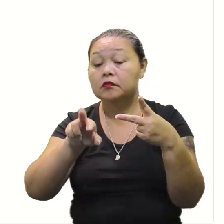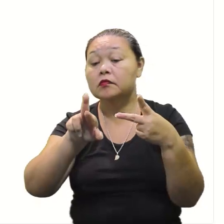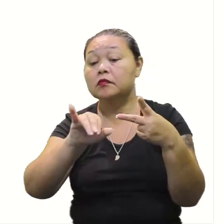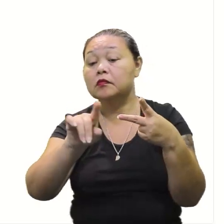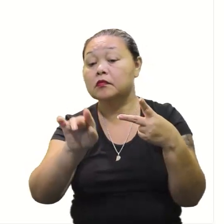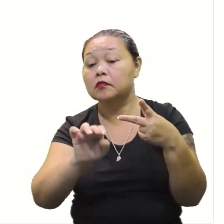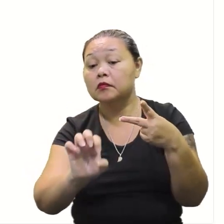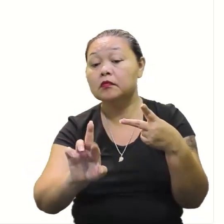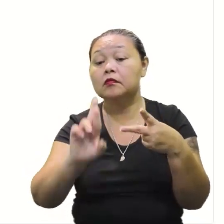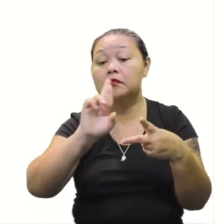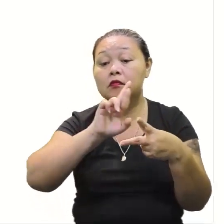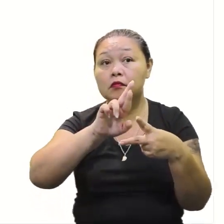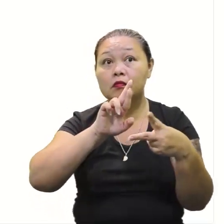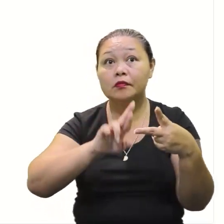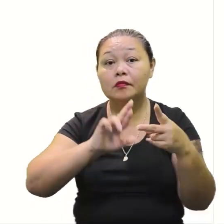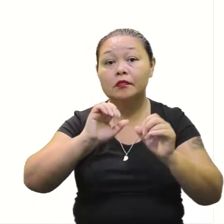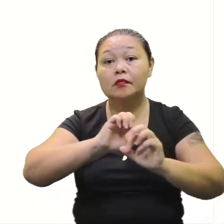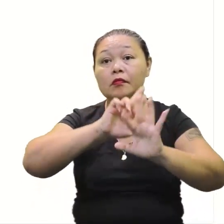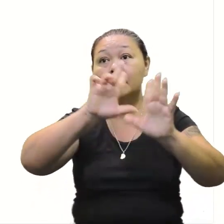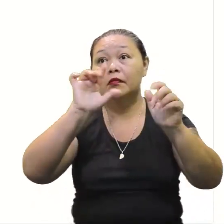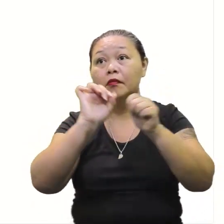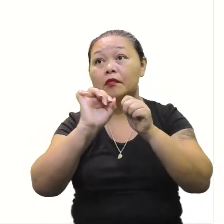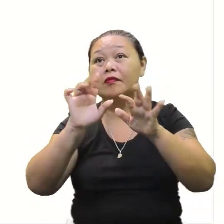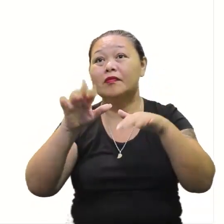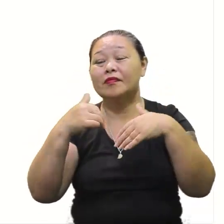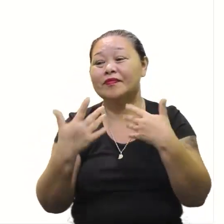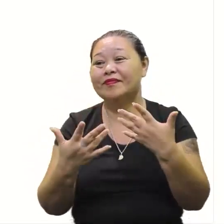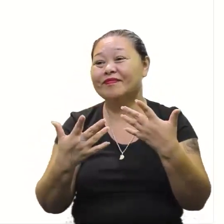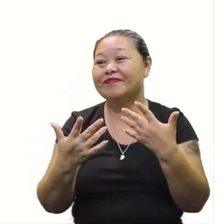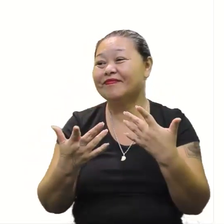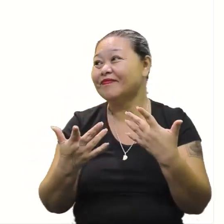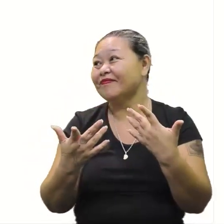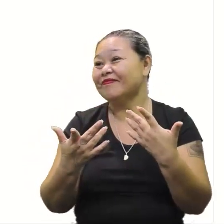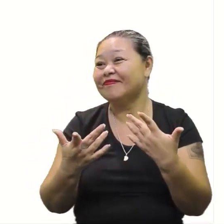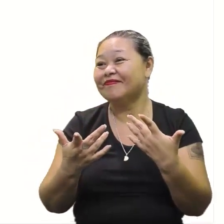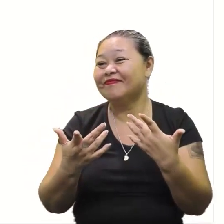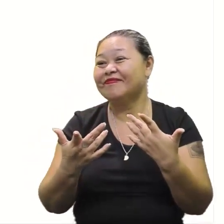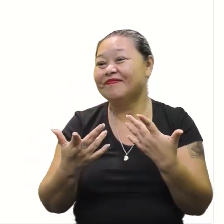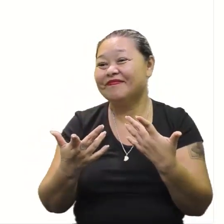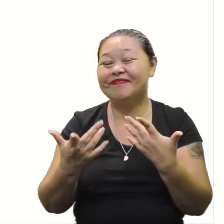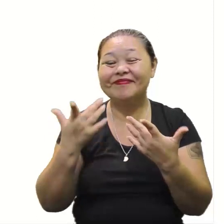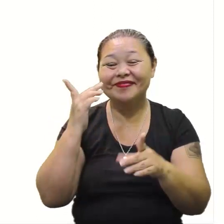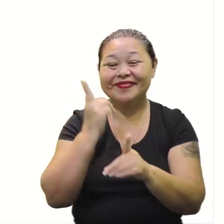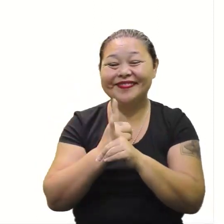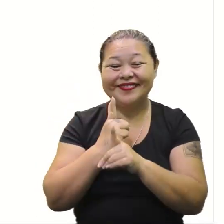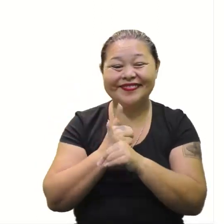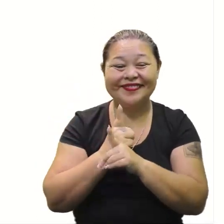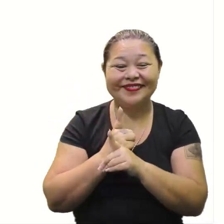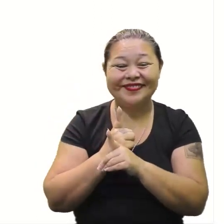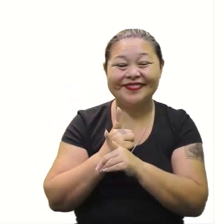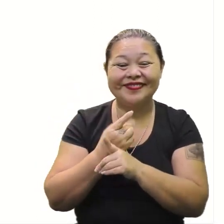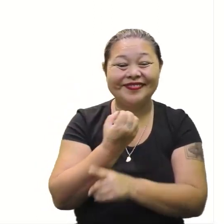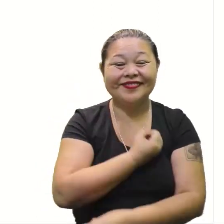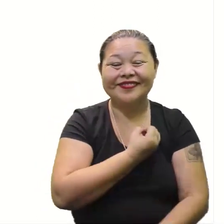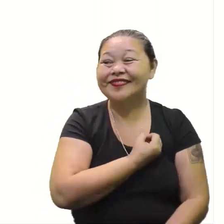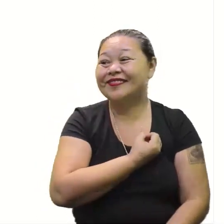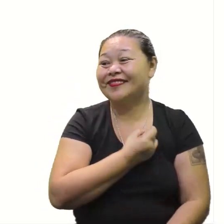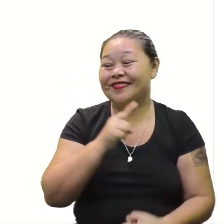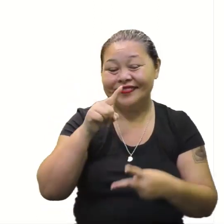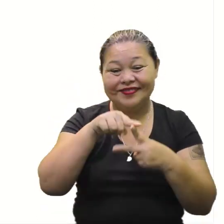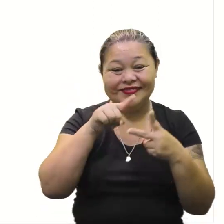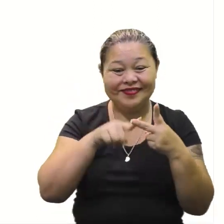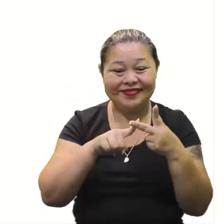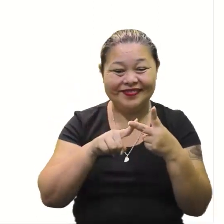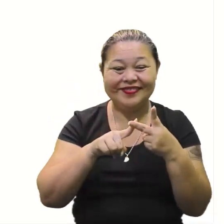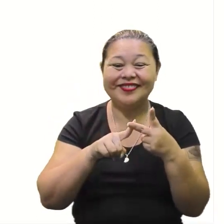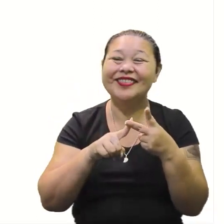a sua solução. E, claro, que isso vai encontrar o valor ou os valores que